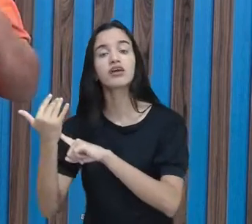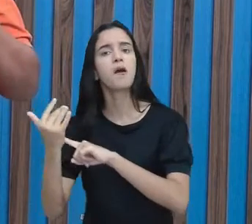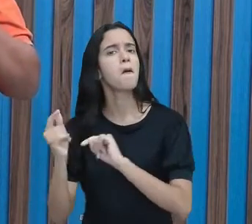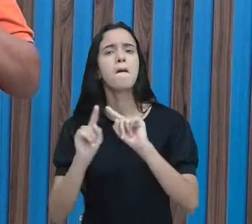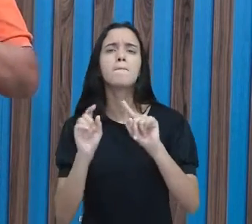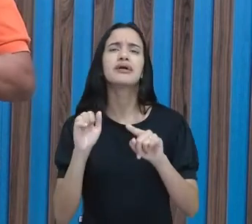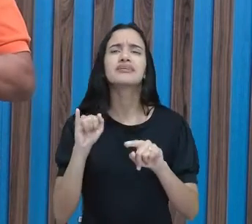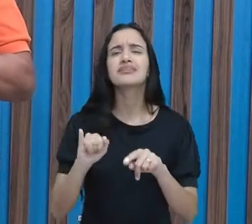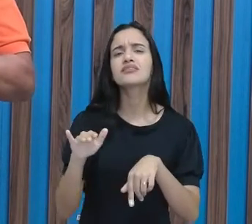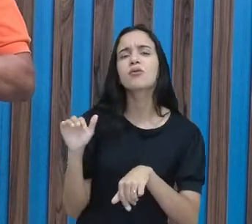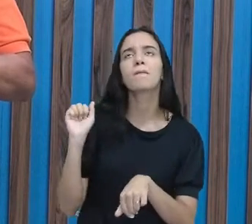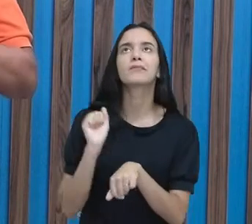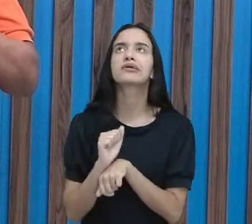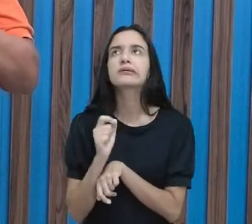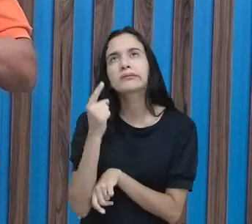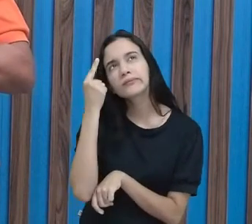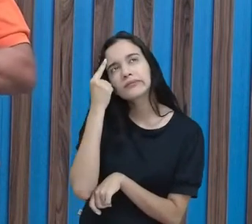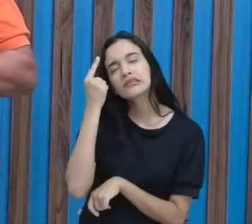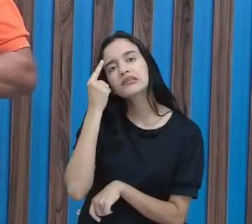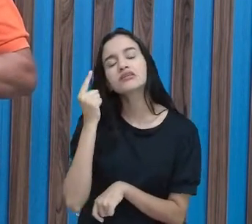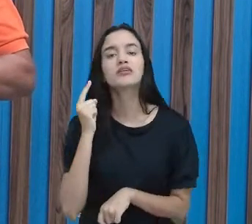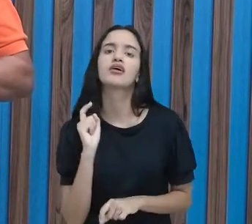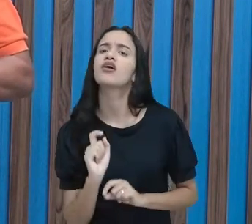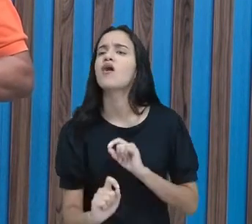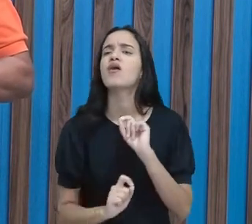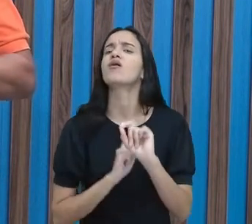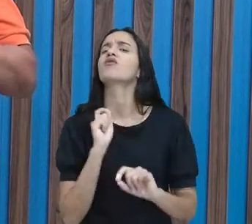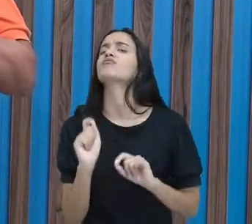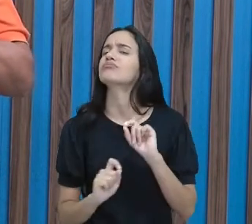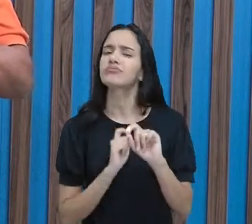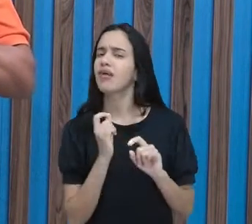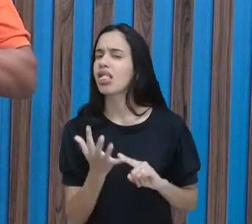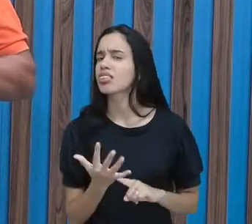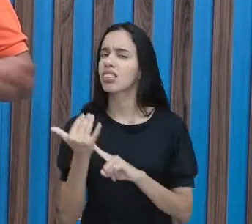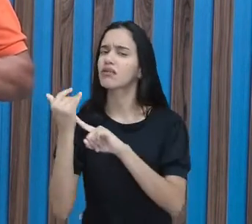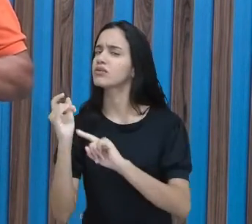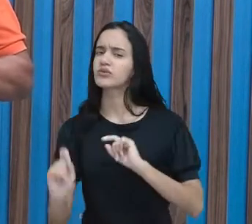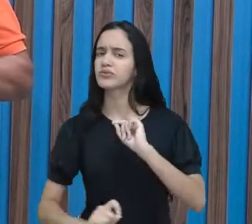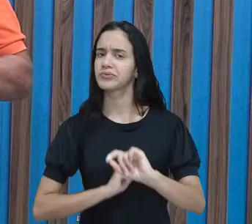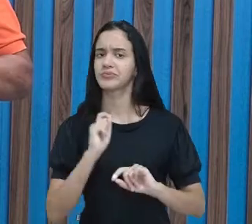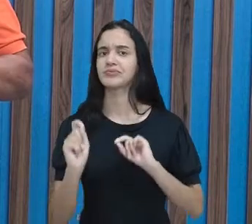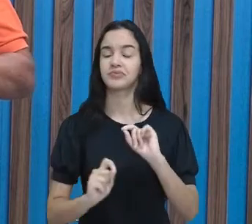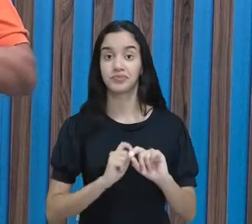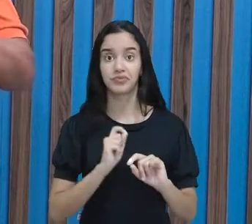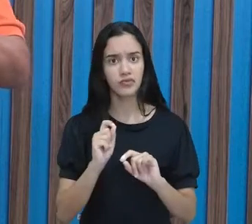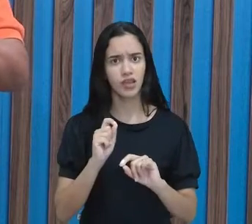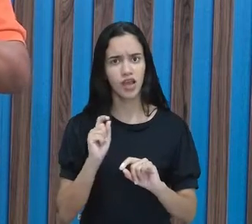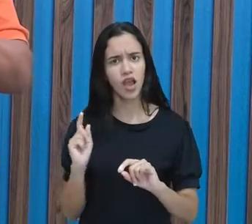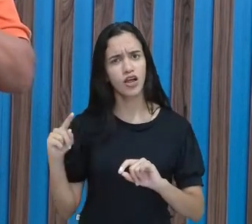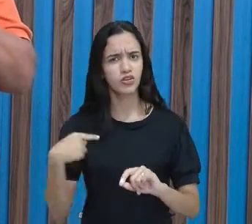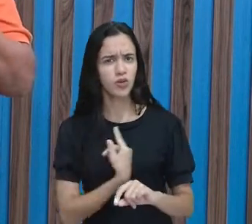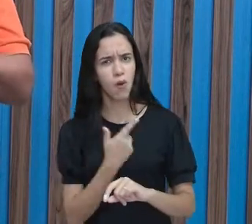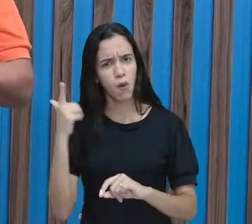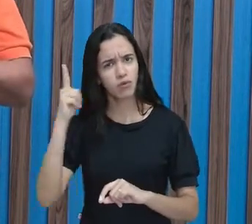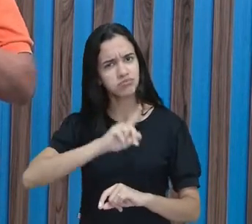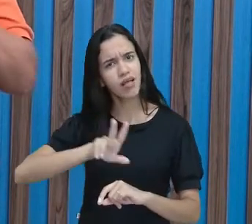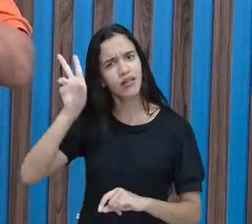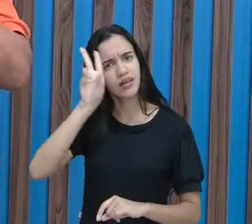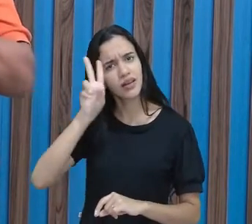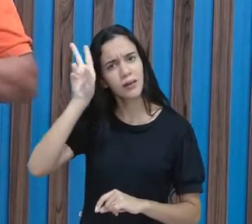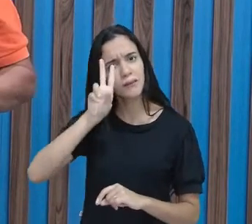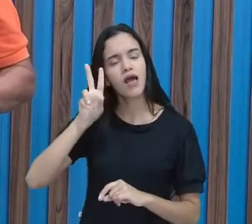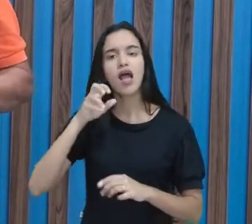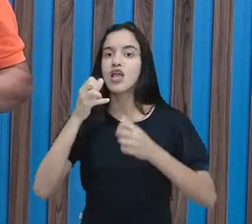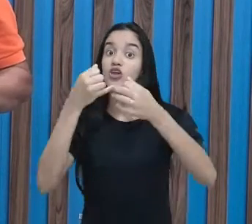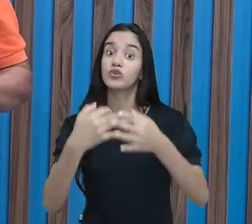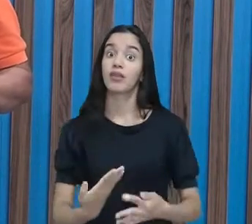Mas se a gente parar para pensar, o que são exatamente tecnologias? Será que a gente consegue lembrar? Eu